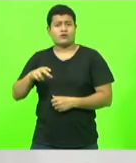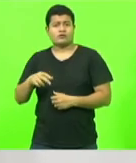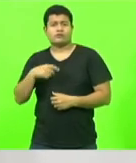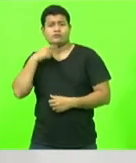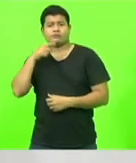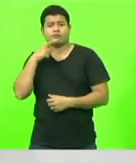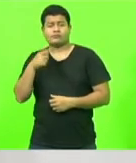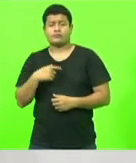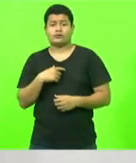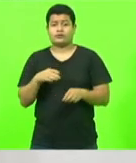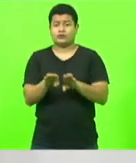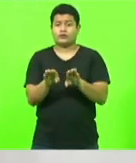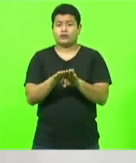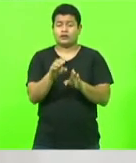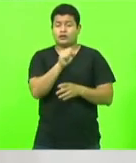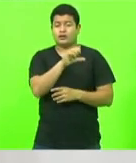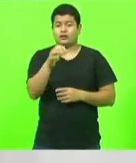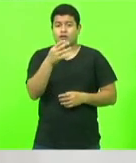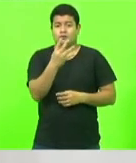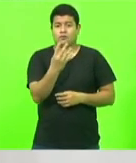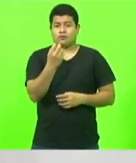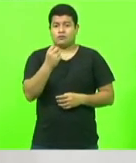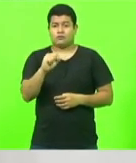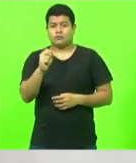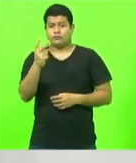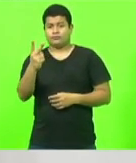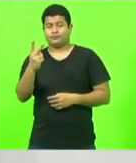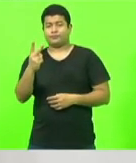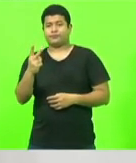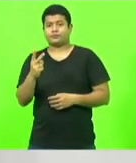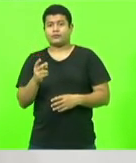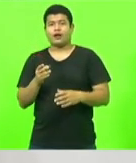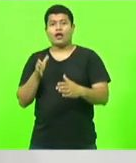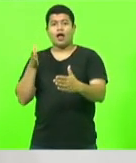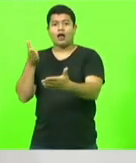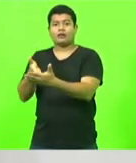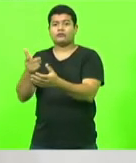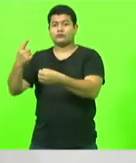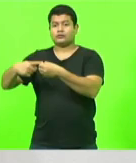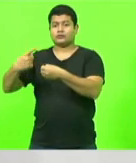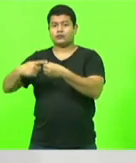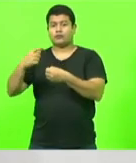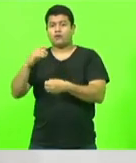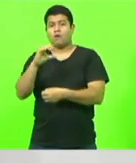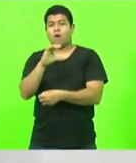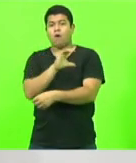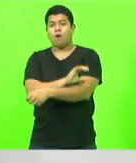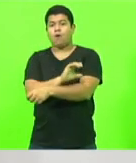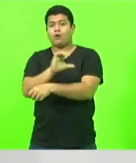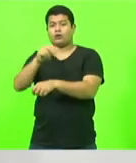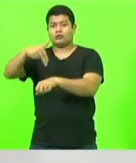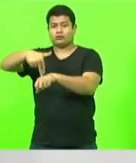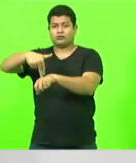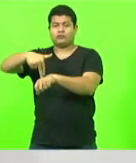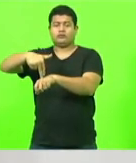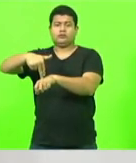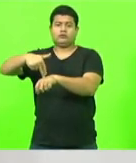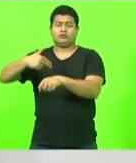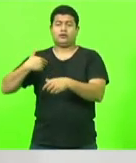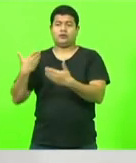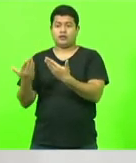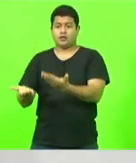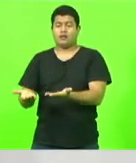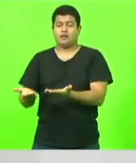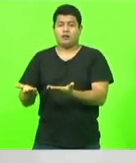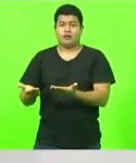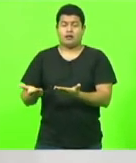SC482, que dá acesso ao município de Coronel Martins, que esteve, a pavimentação aconteceu em duas etapas e,